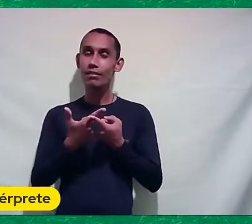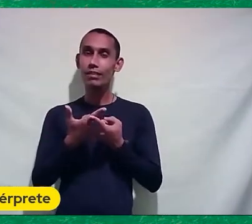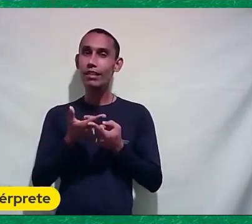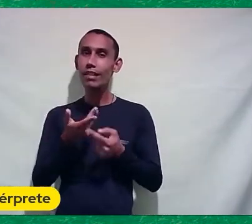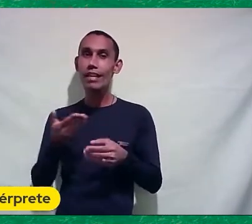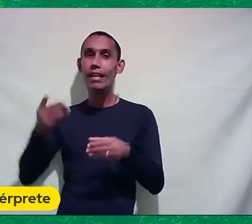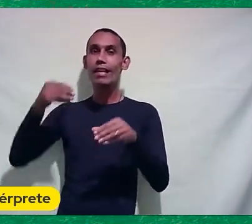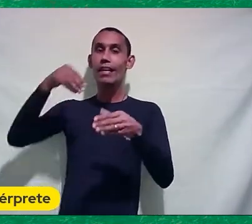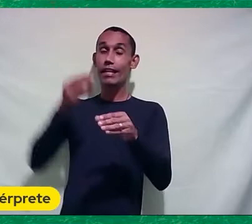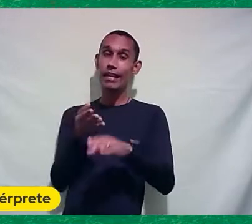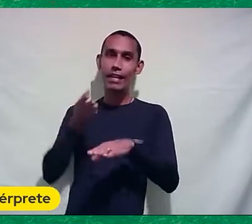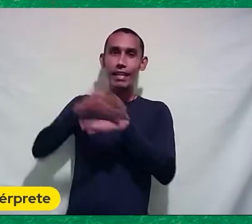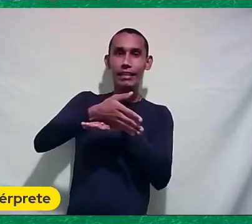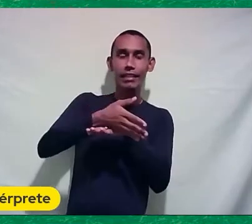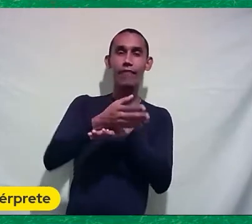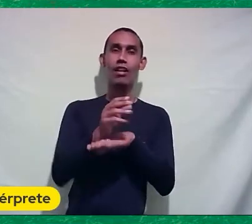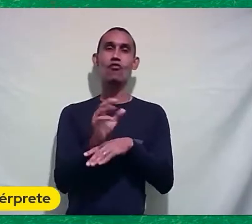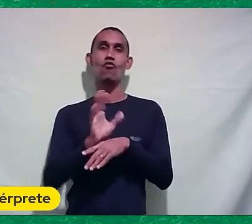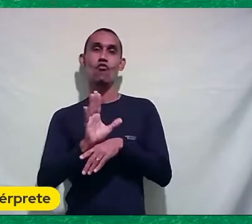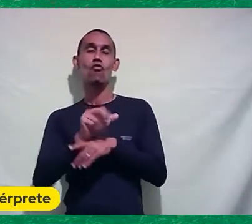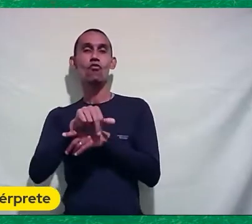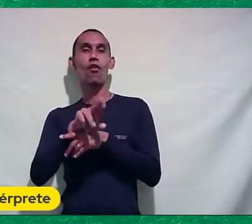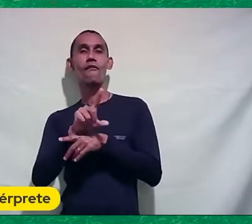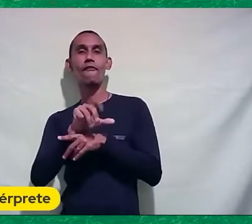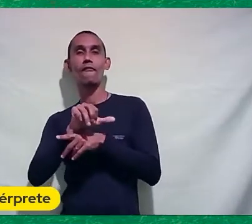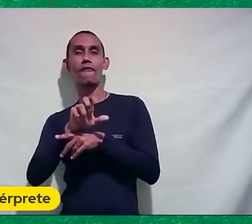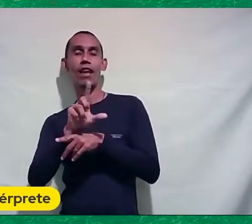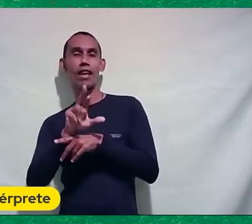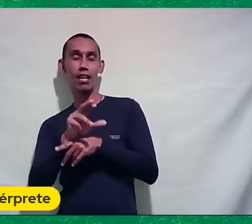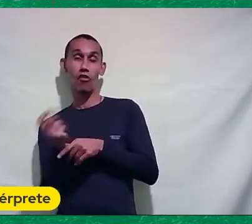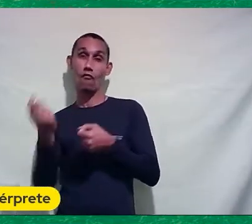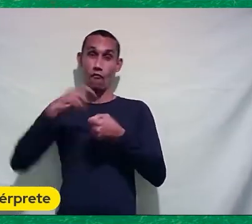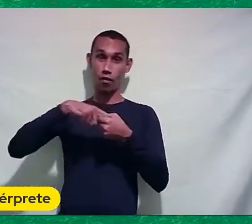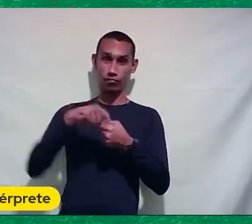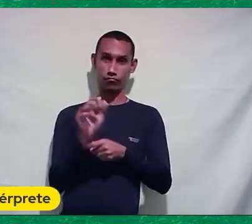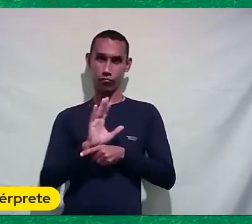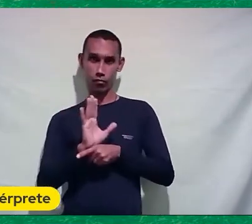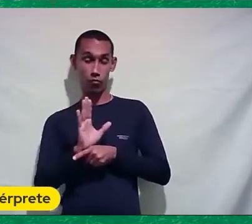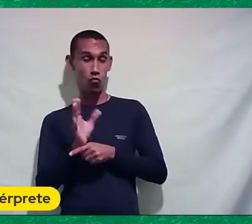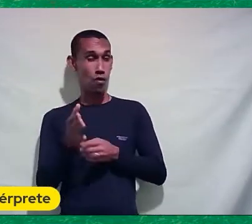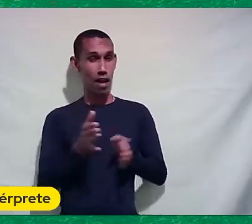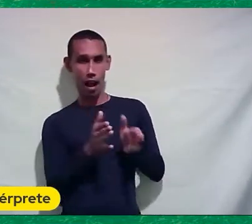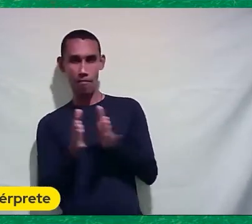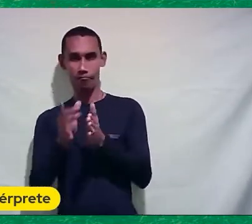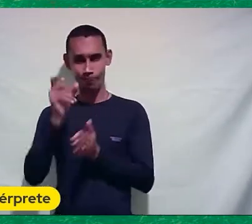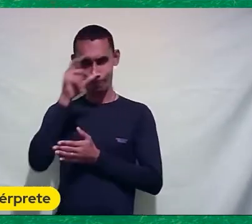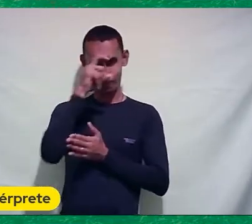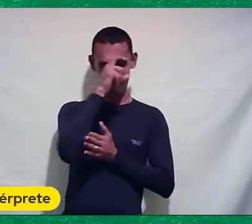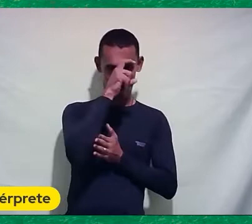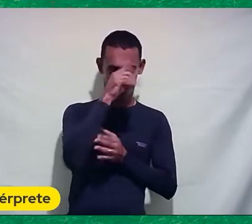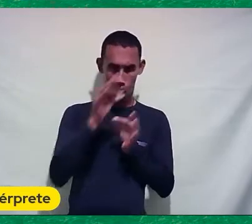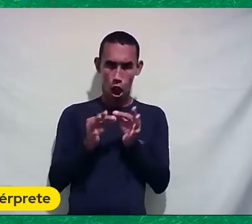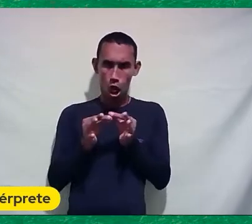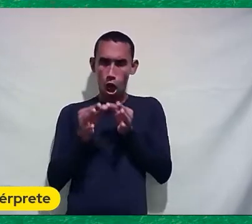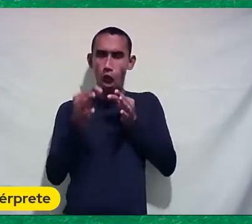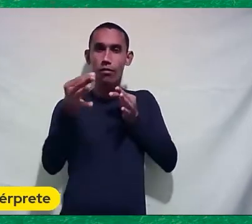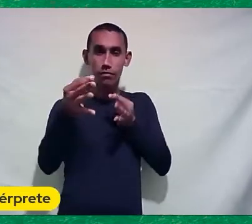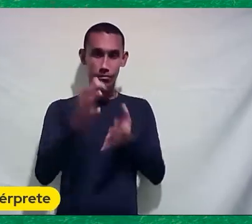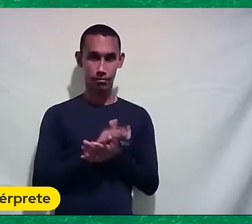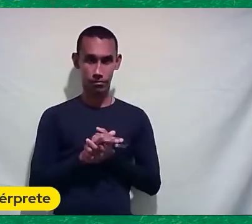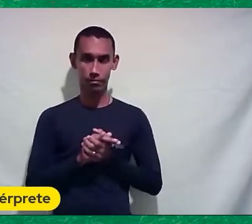televisão E faz novela E depois, para voltar ao cinema Foi um caminho muito difícil Longo Difícil Também